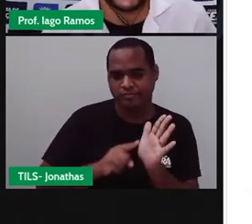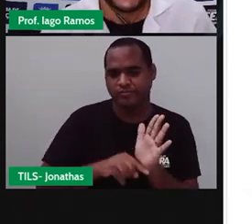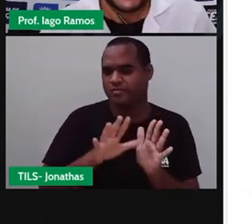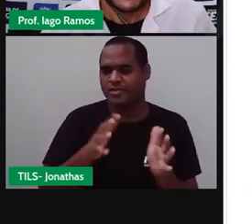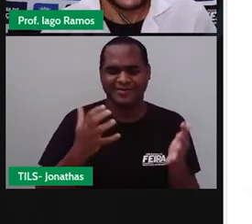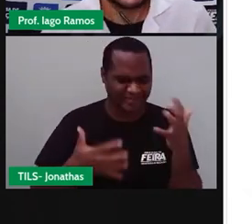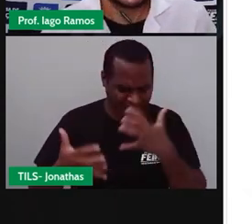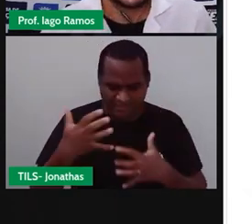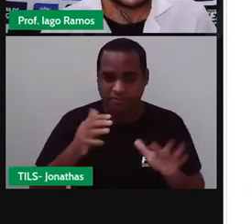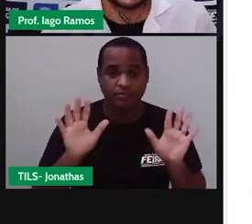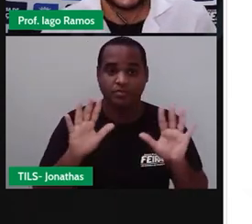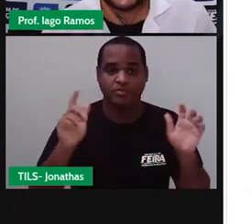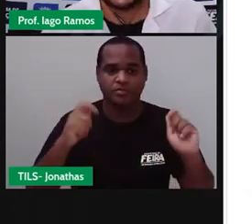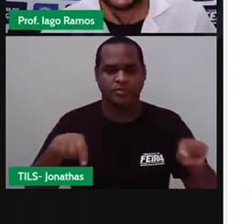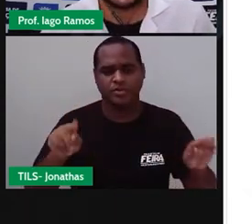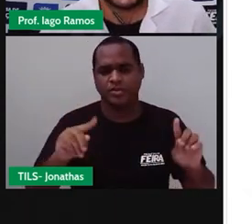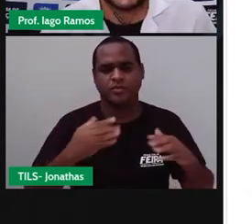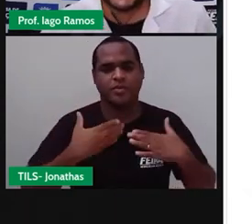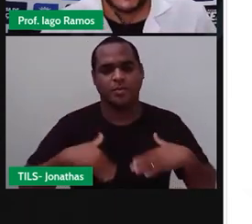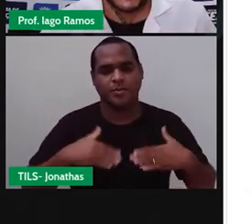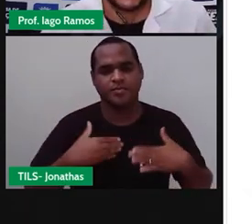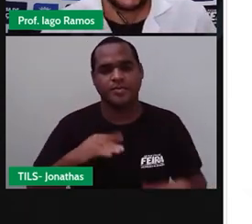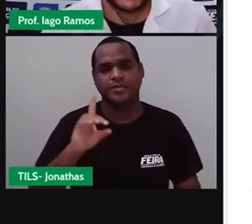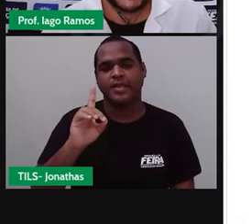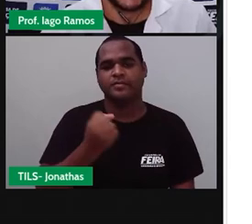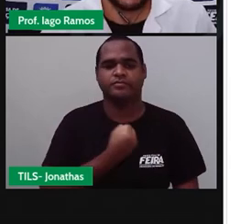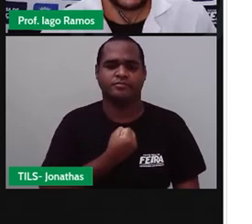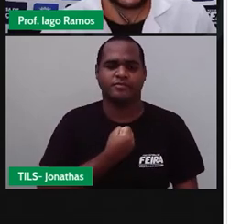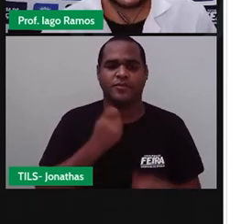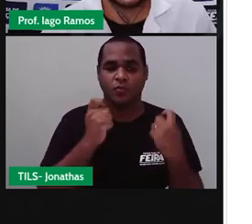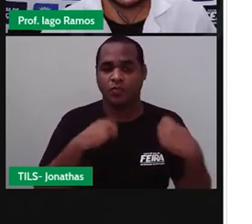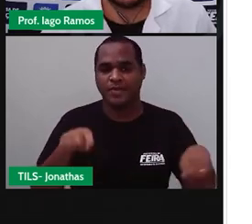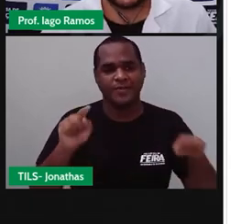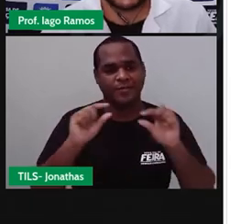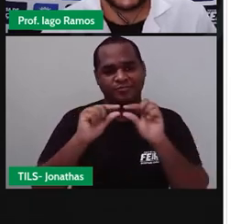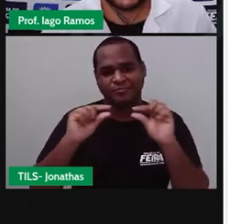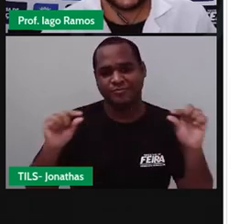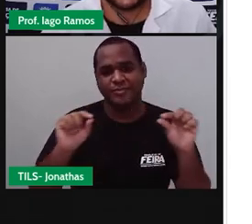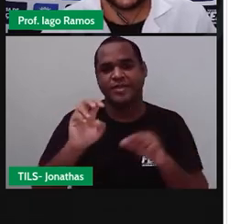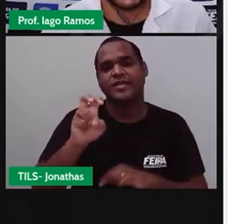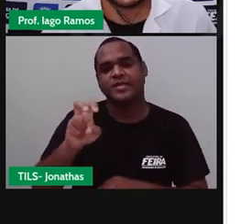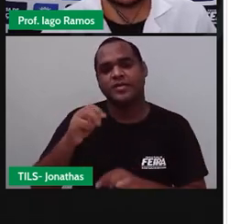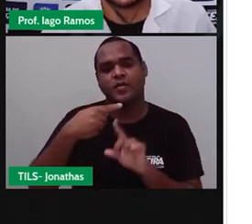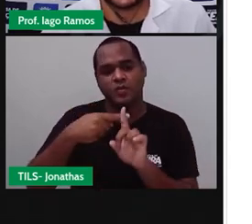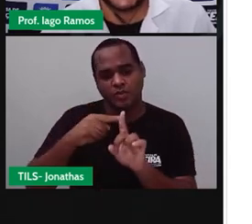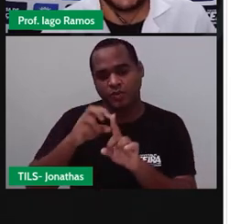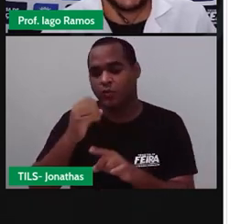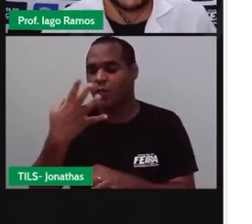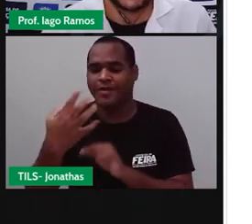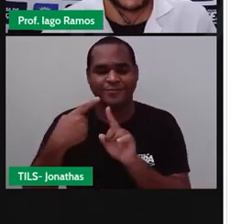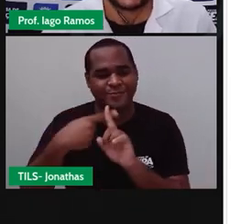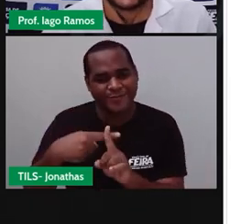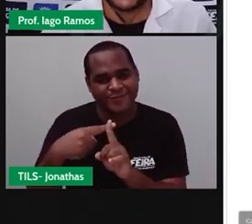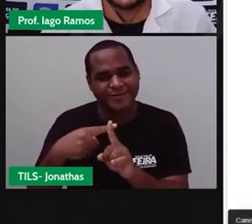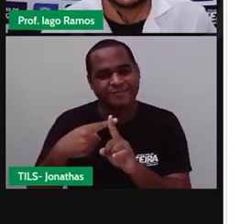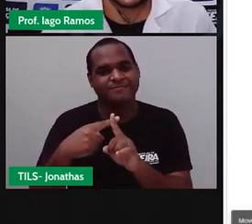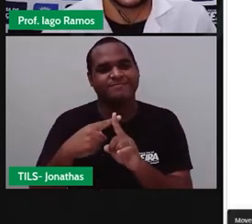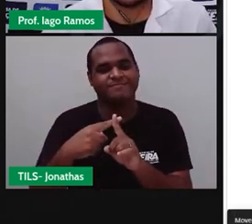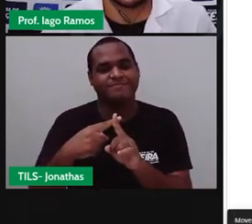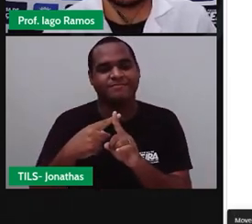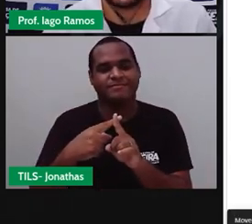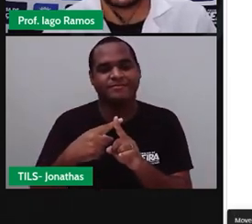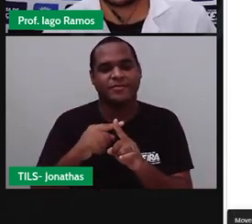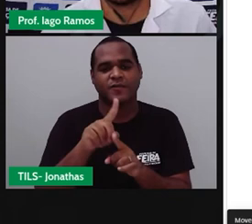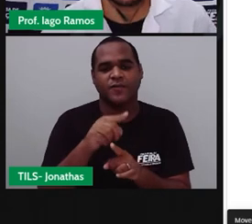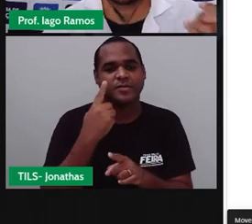em pânico. E ali na letra D, eu nem preciso da reta numérica, porque o 5 é positivo, o 4 é positivo. Tá? Quando